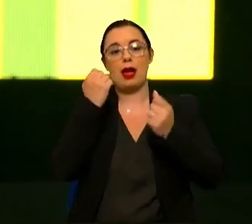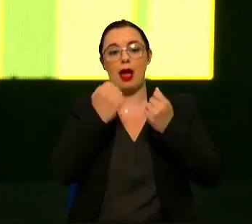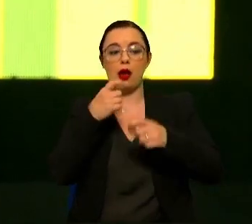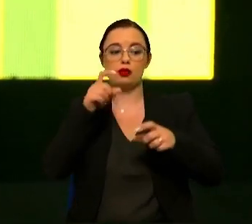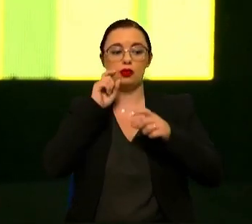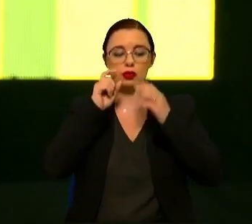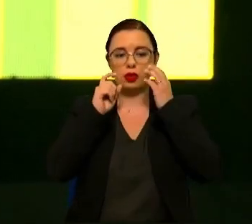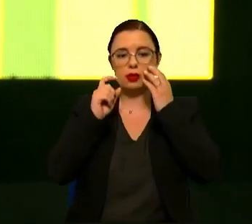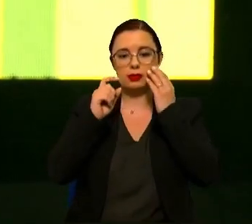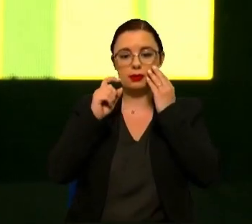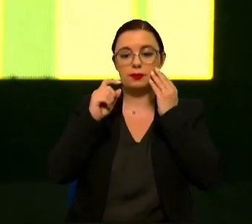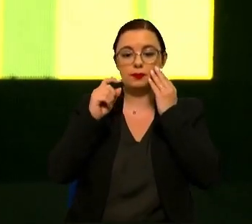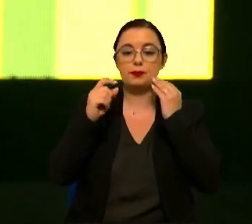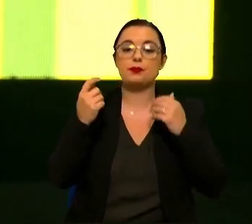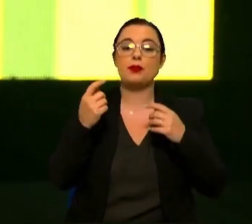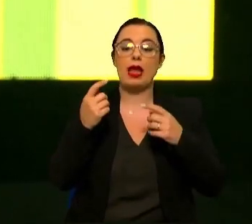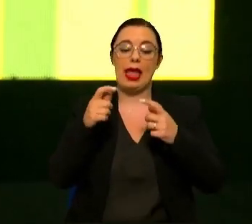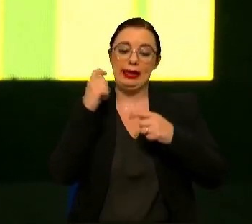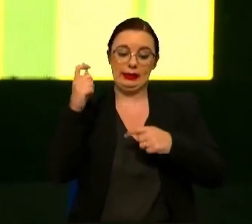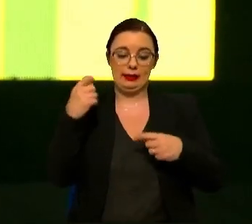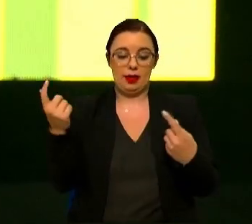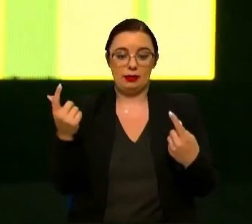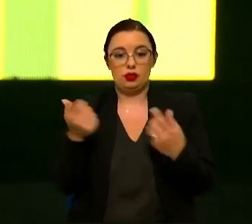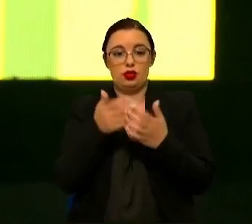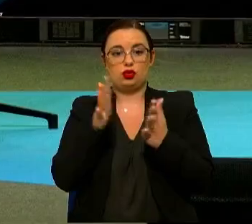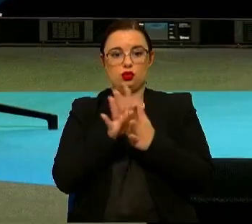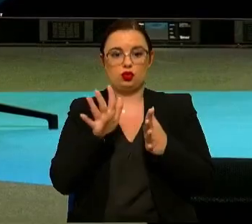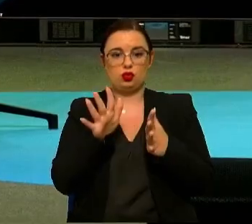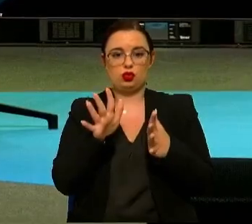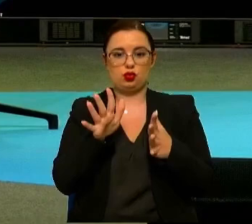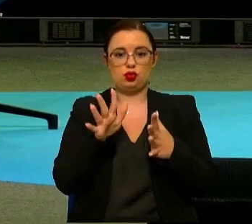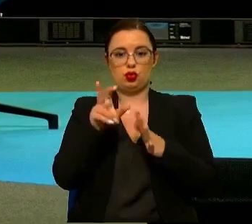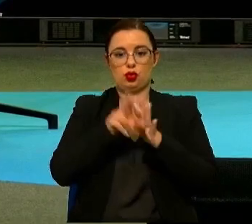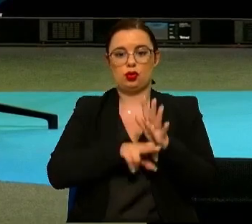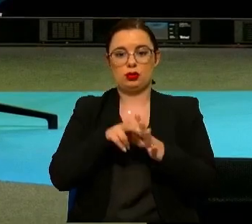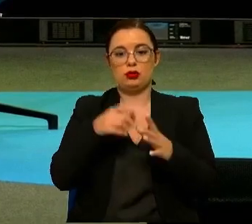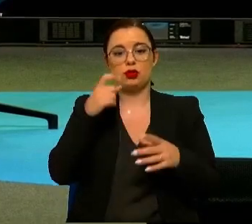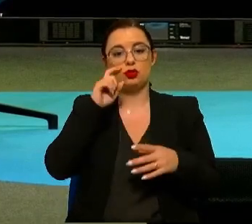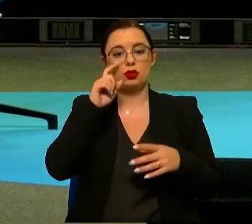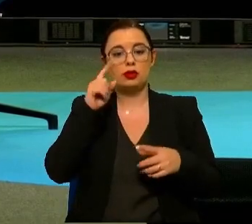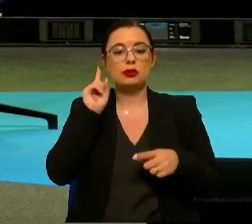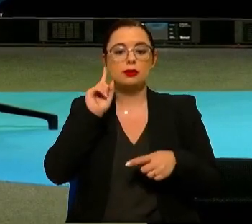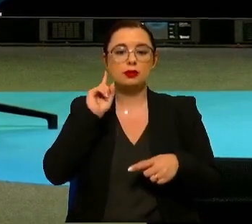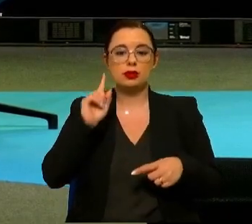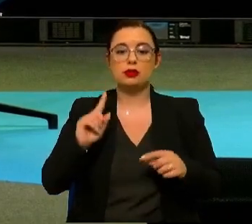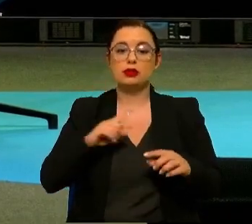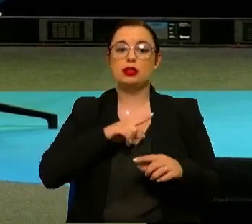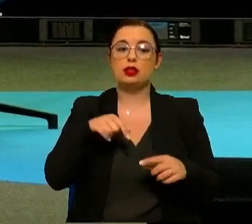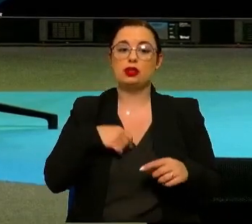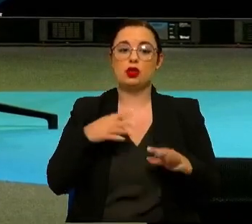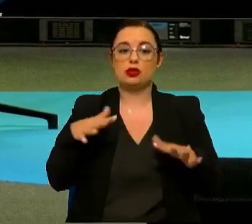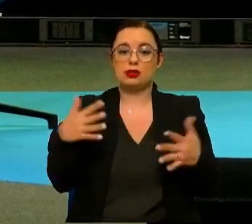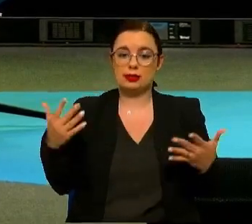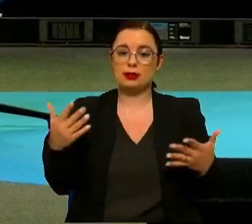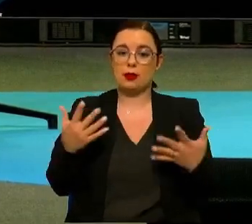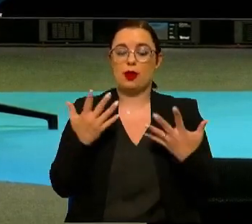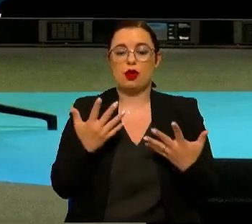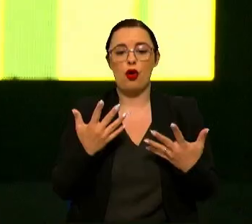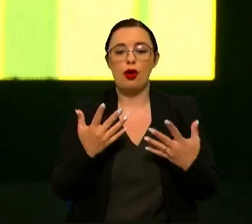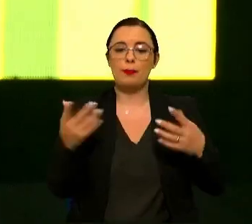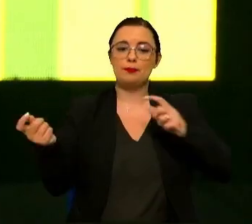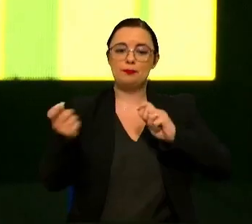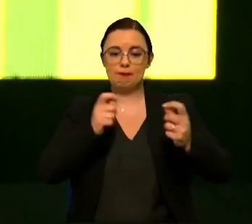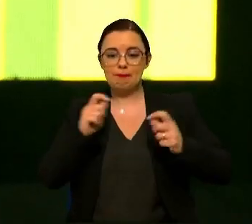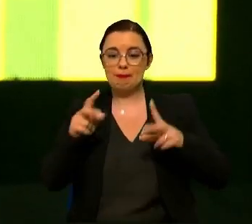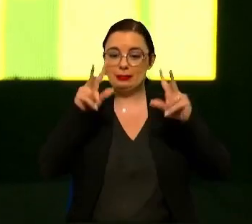e as entidades, todo o corpo regulatório de segurança é muito importante. E temos então um painel muito interessante para